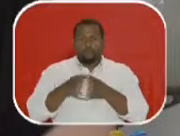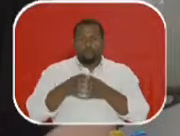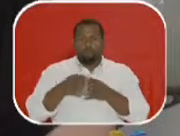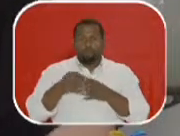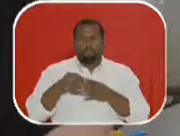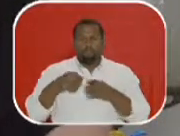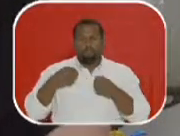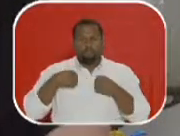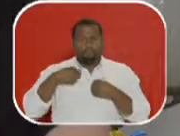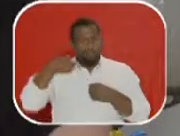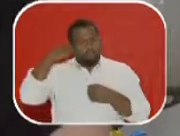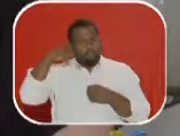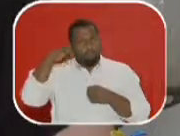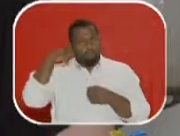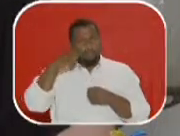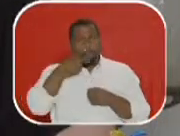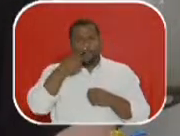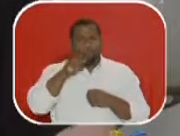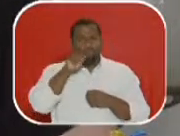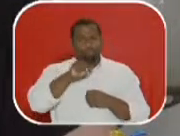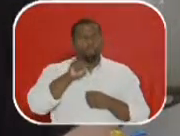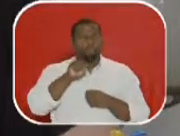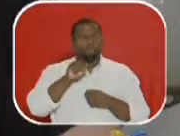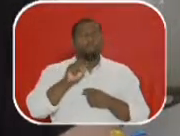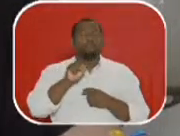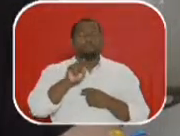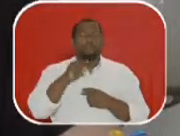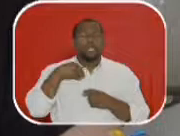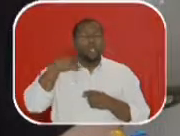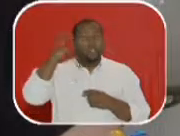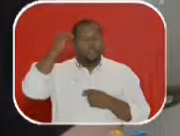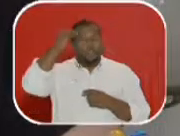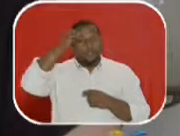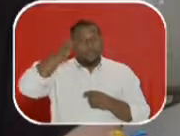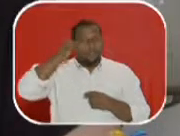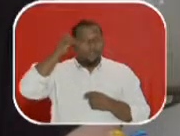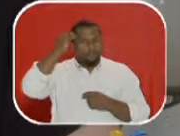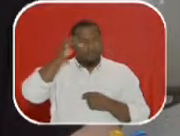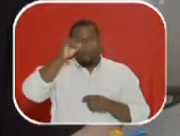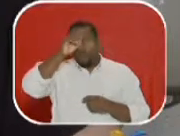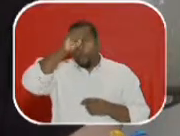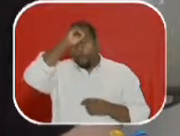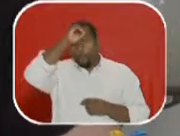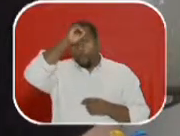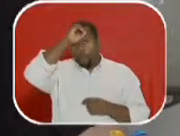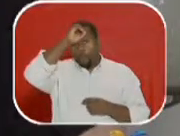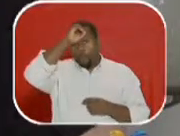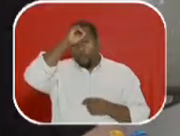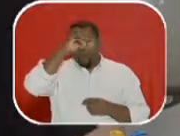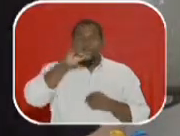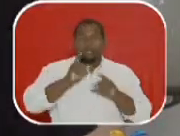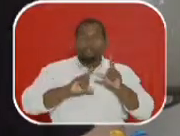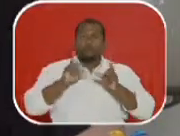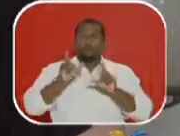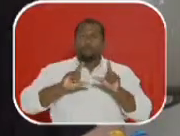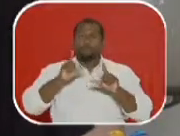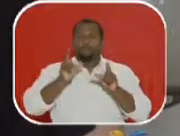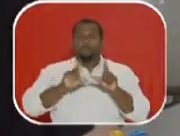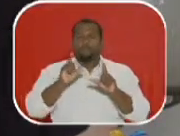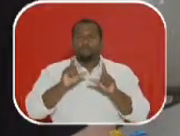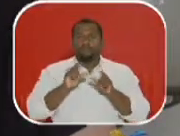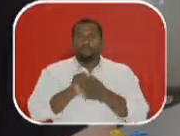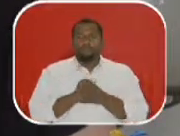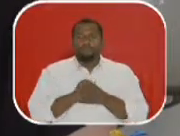eles se referem a isso, não é? Ou seja, a experiência zero, praticamente, de